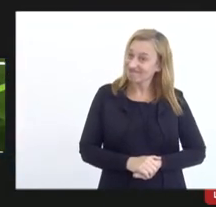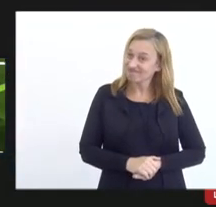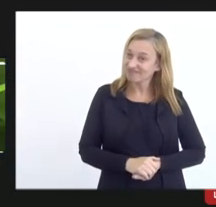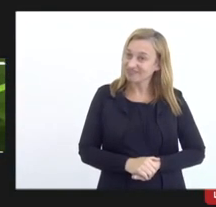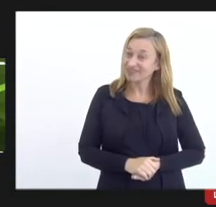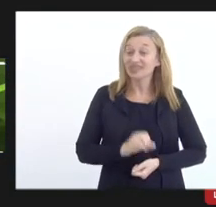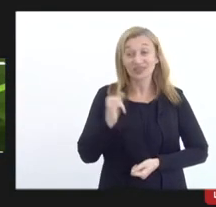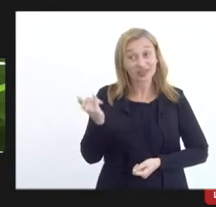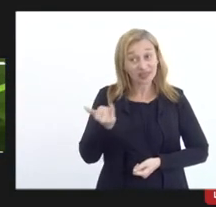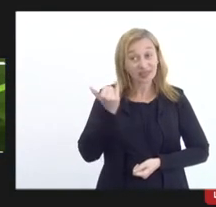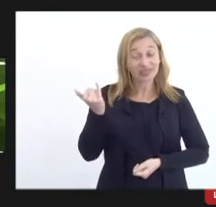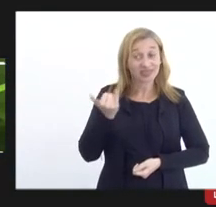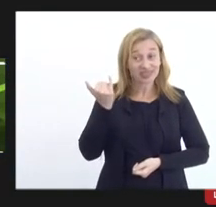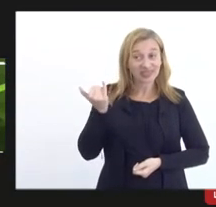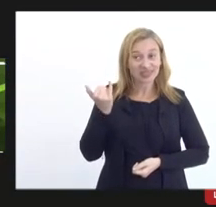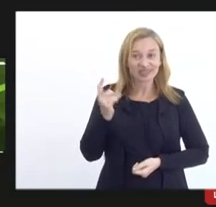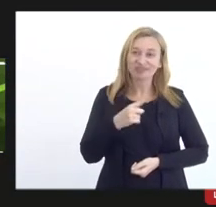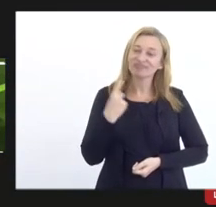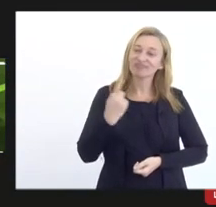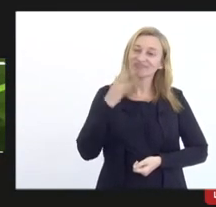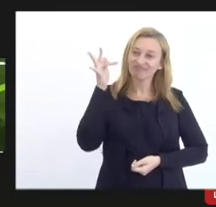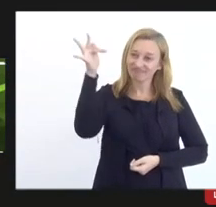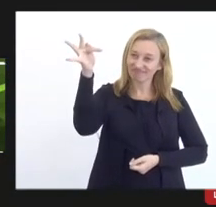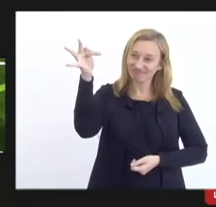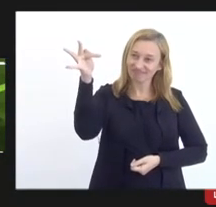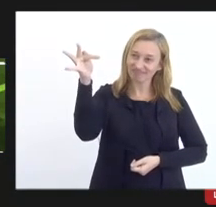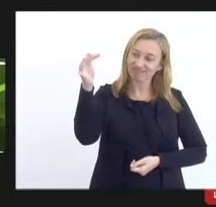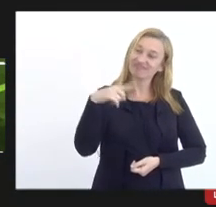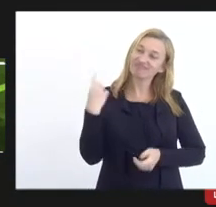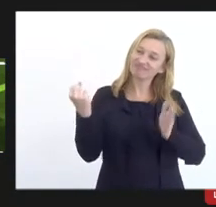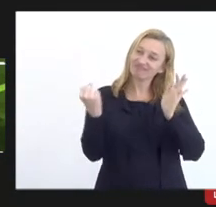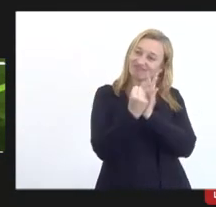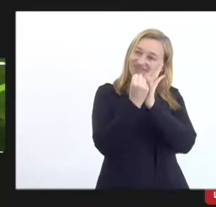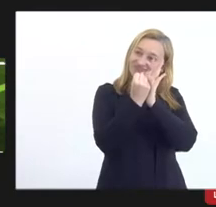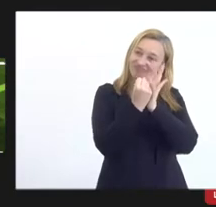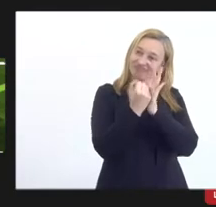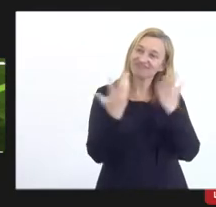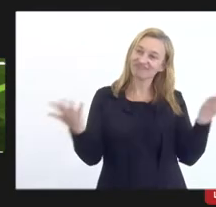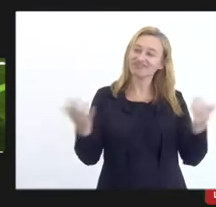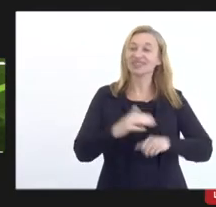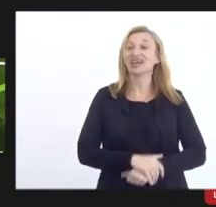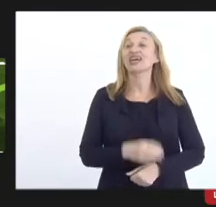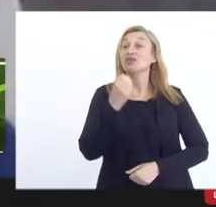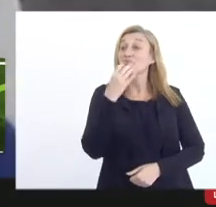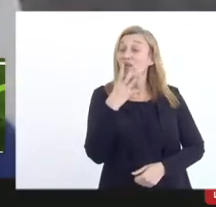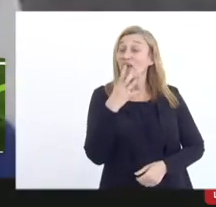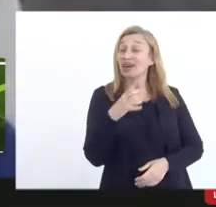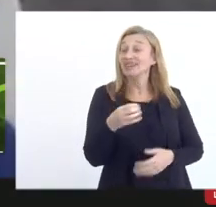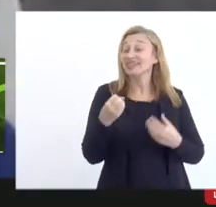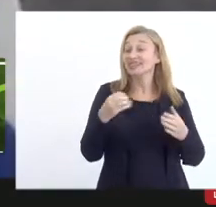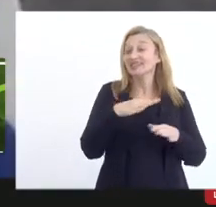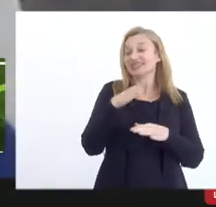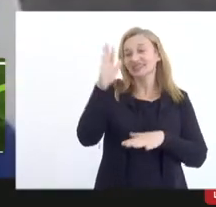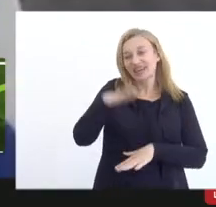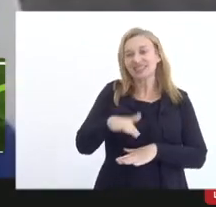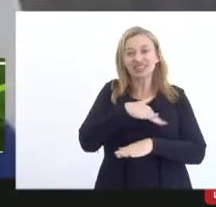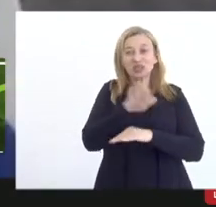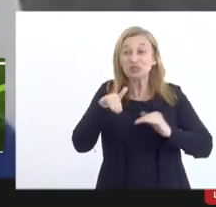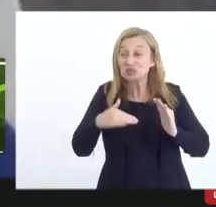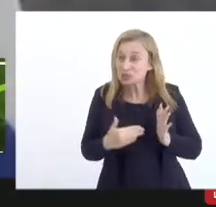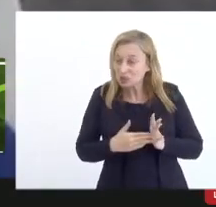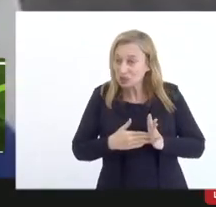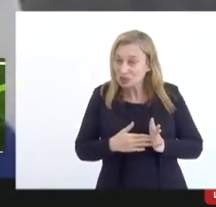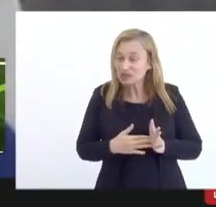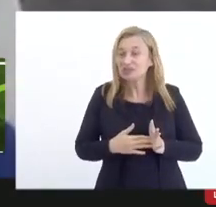tão importante para o nosso futuro para a nossa identidade bom boa tarde a todos e todas boa tarde